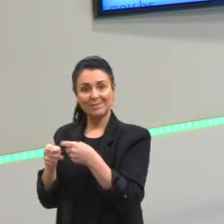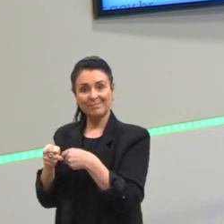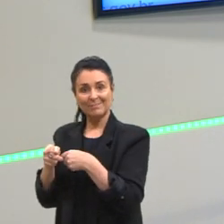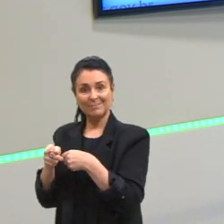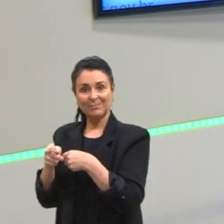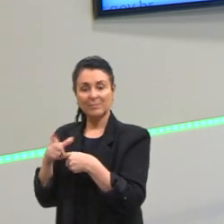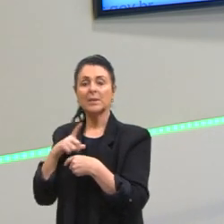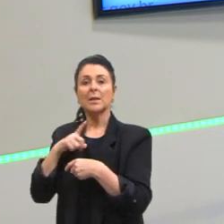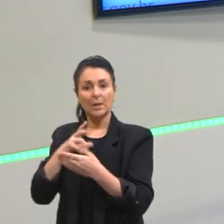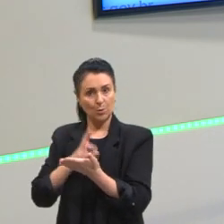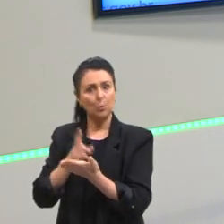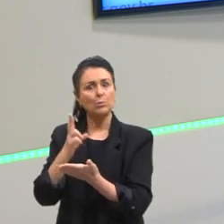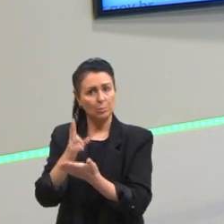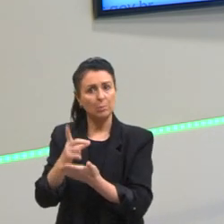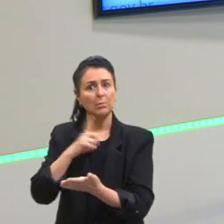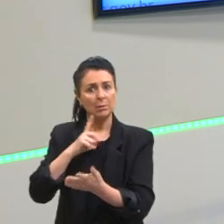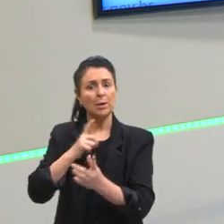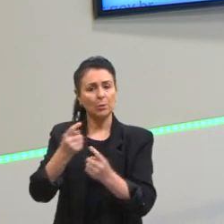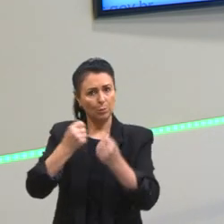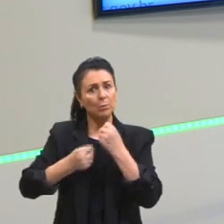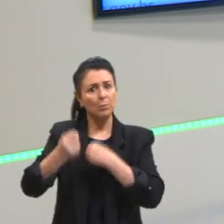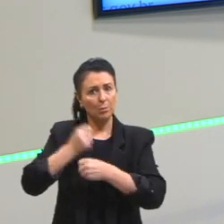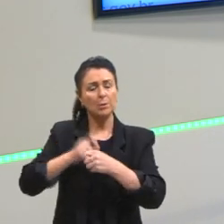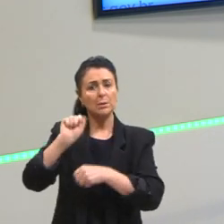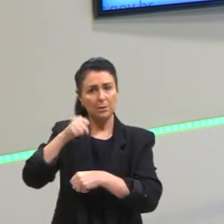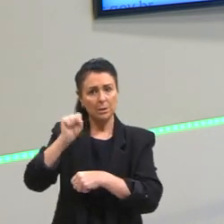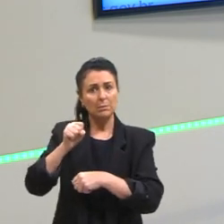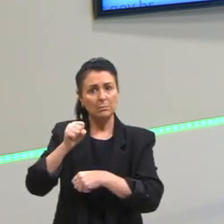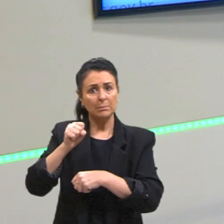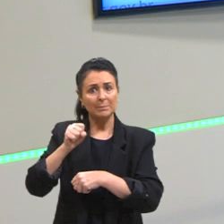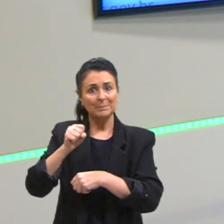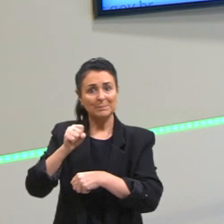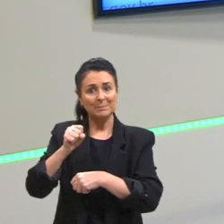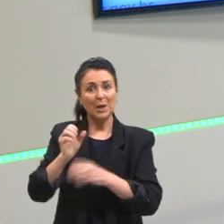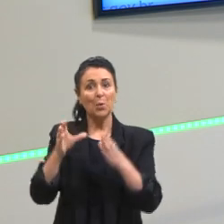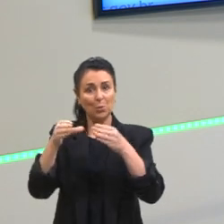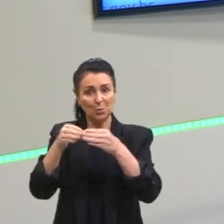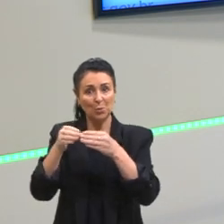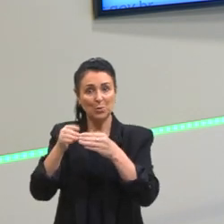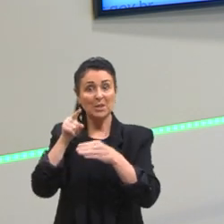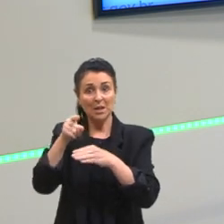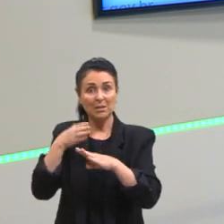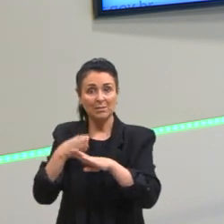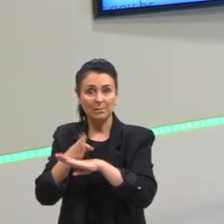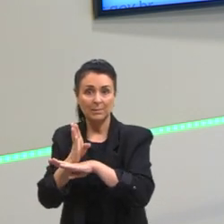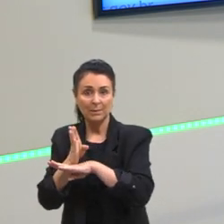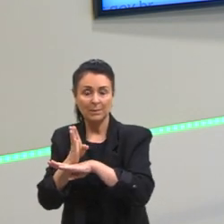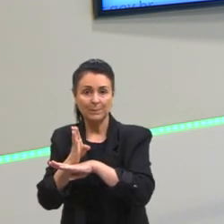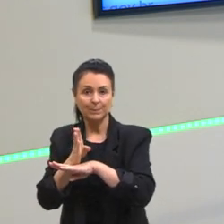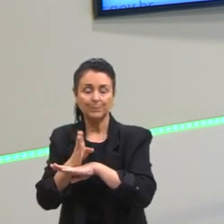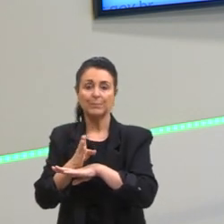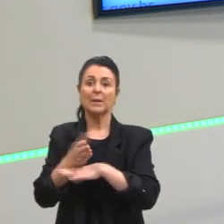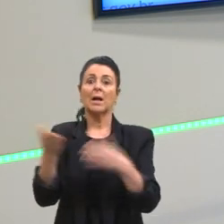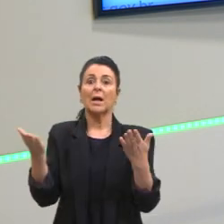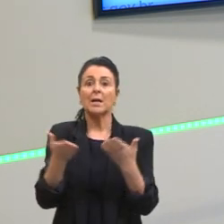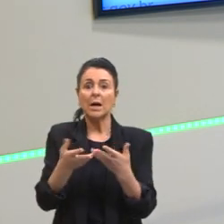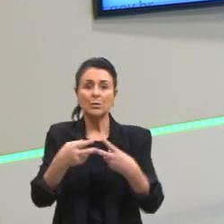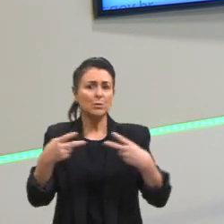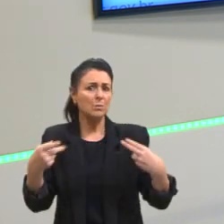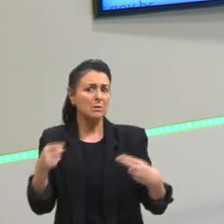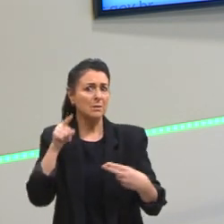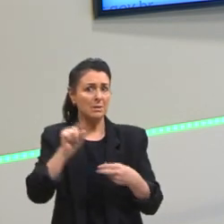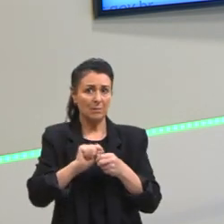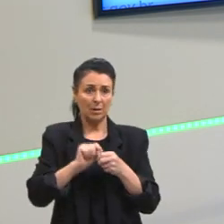manter o controle, para manter essas pessoas favoráveis ao grupo econômico que está no poder. E esses mecanismos, eles podem ser